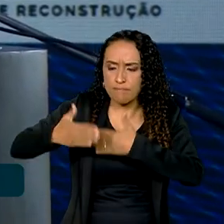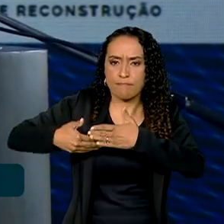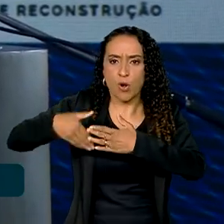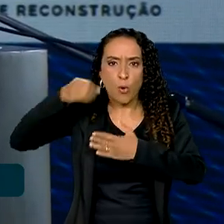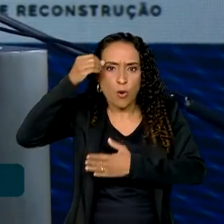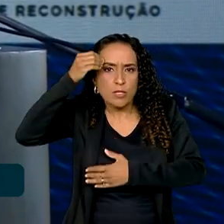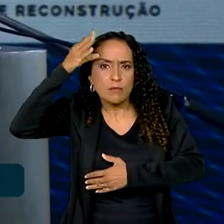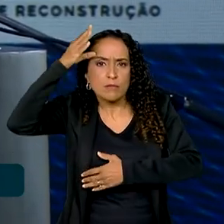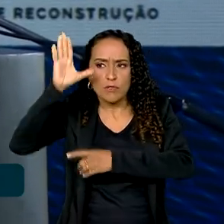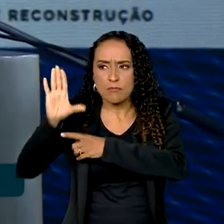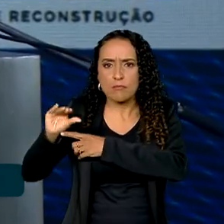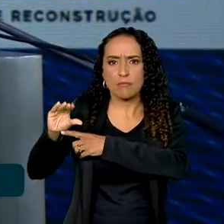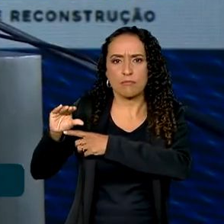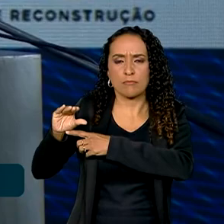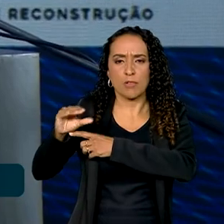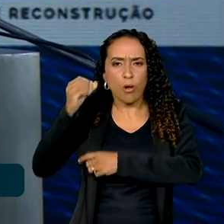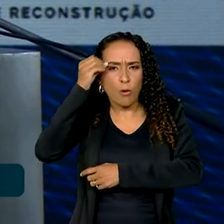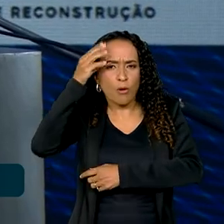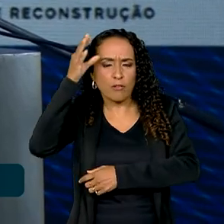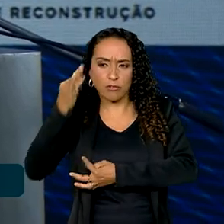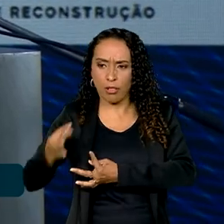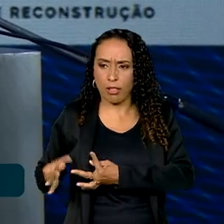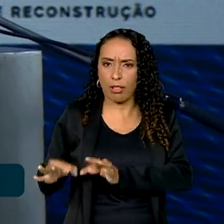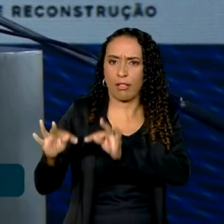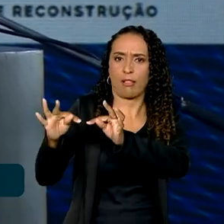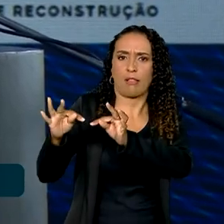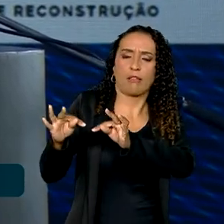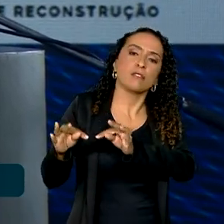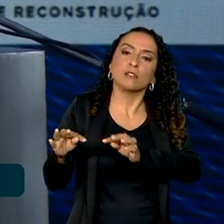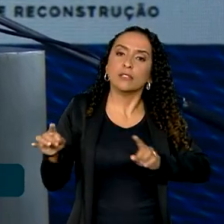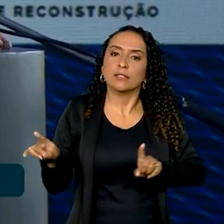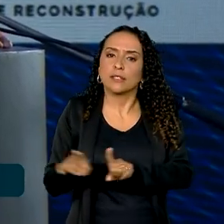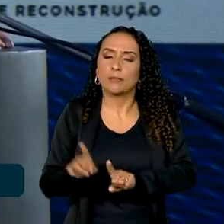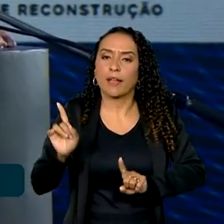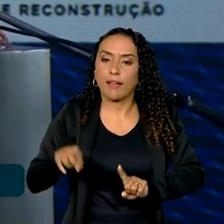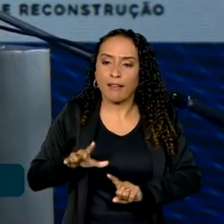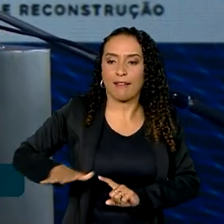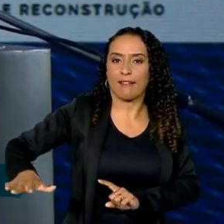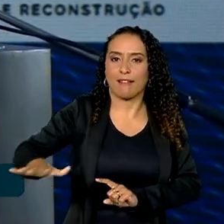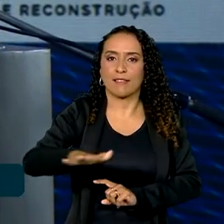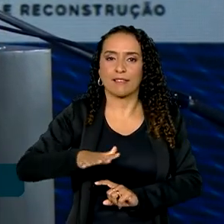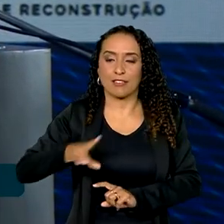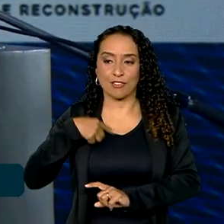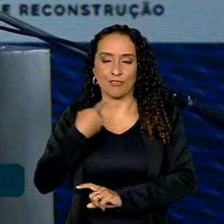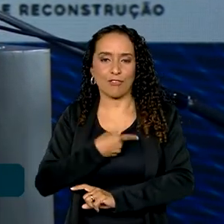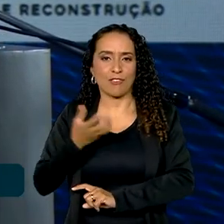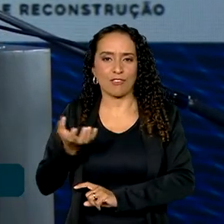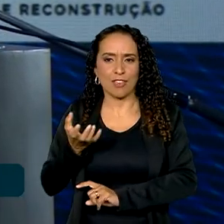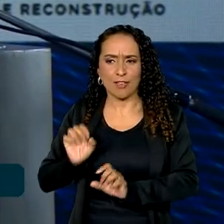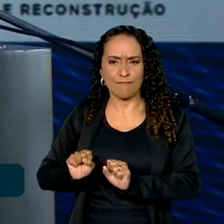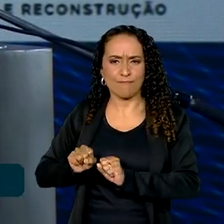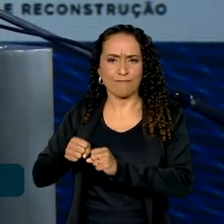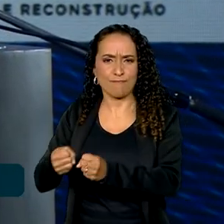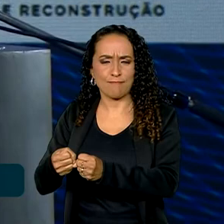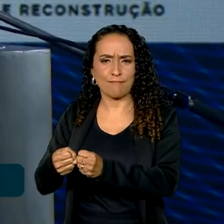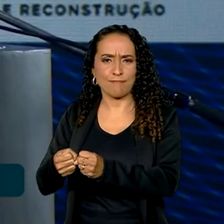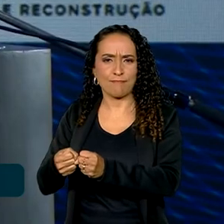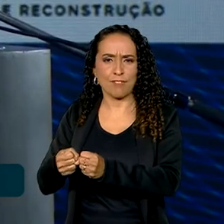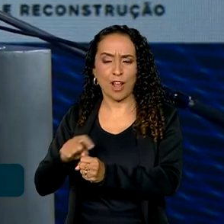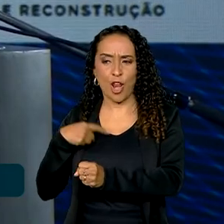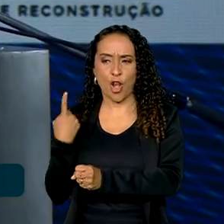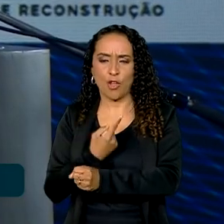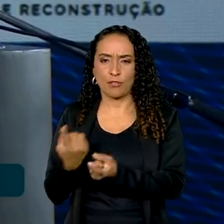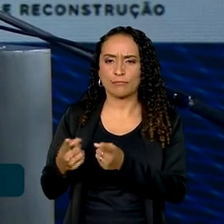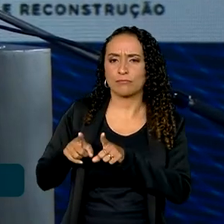conhecimento científico, é conhecimento tecnológico e é nessa área que nós queremos fortalecer a nossa